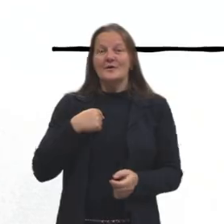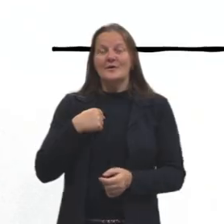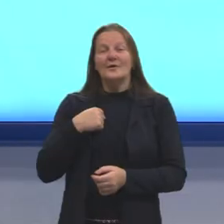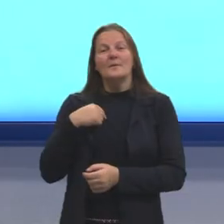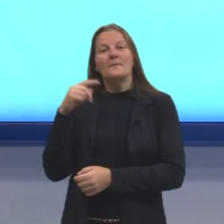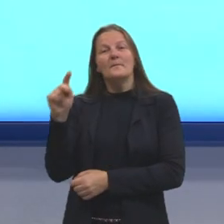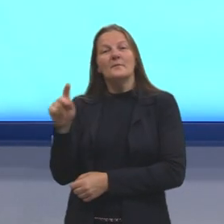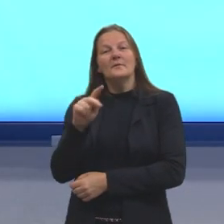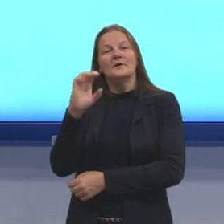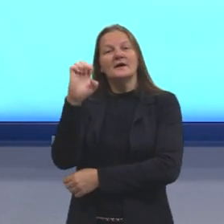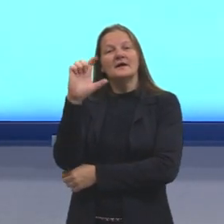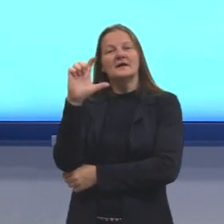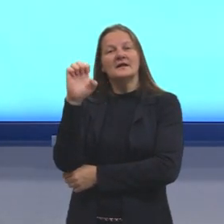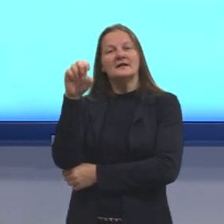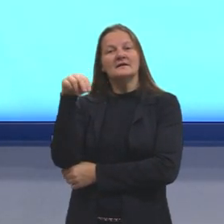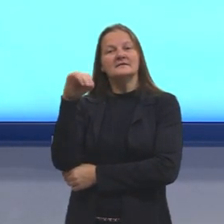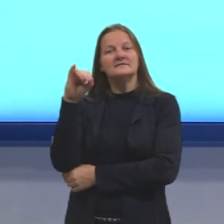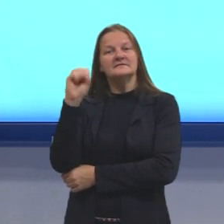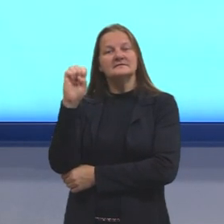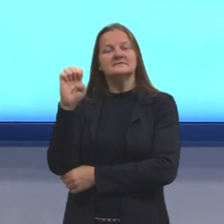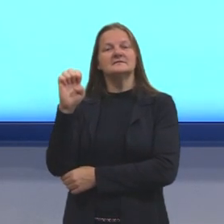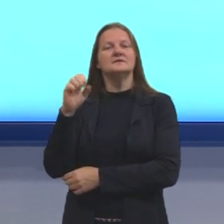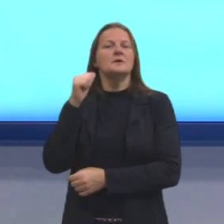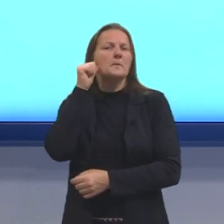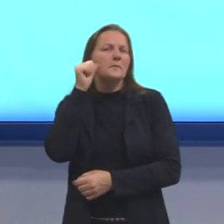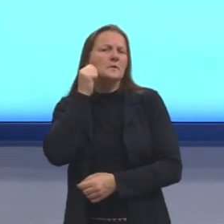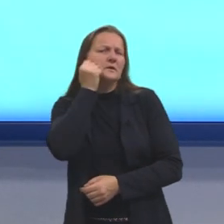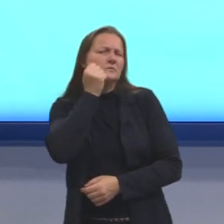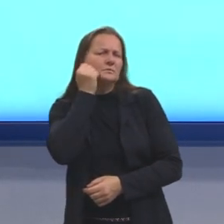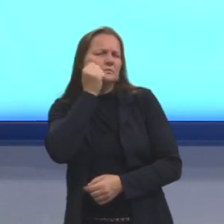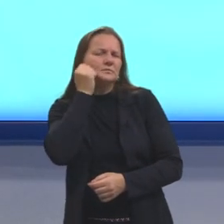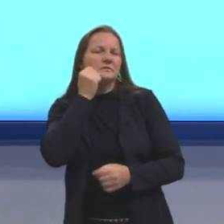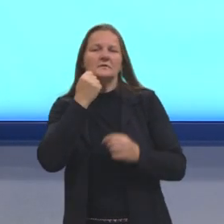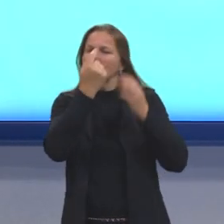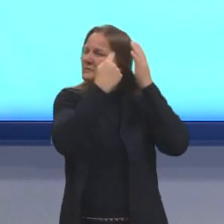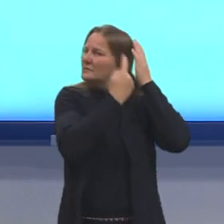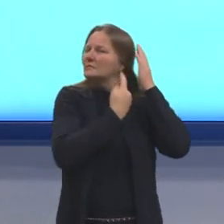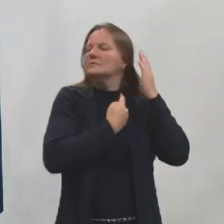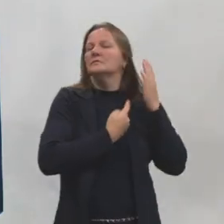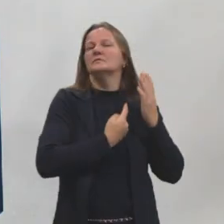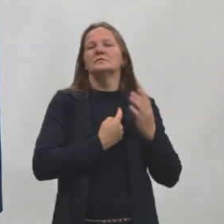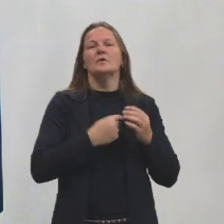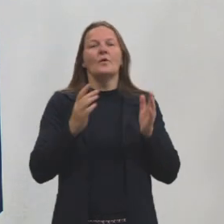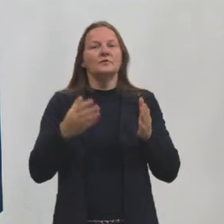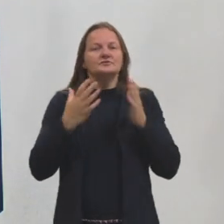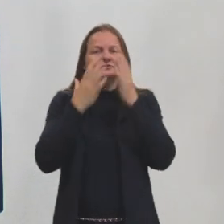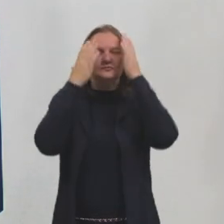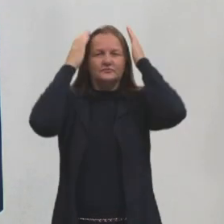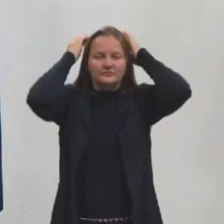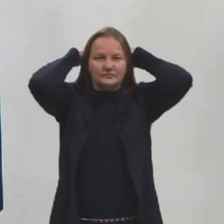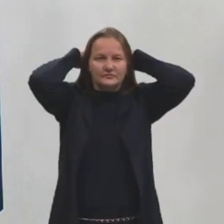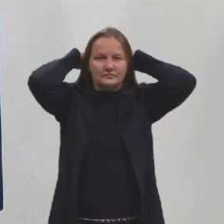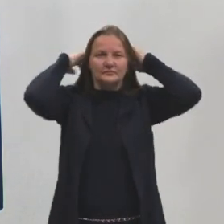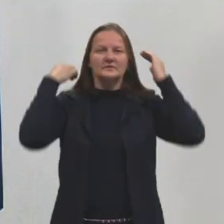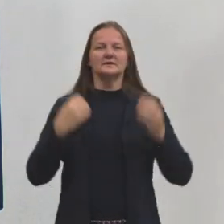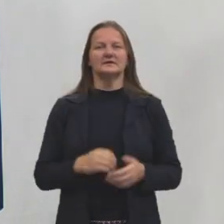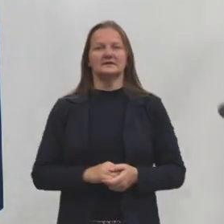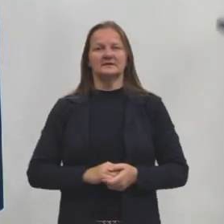Helenise Pereira, sou uma mulher negra, tenho cabelos crespos, médios, hoje estão presos.